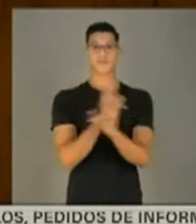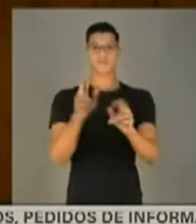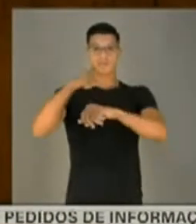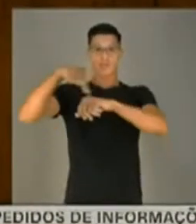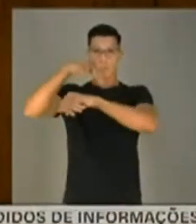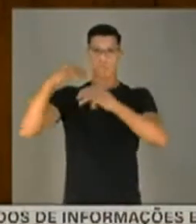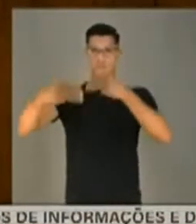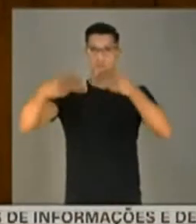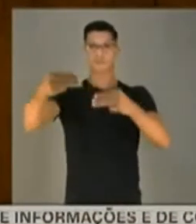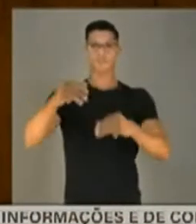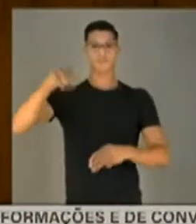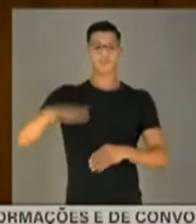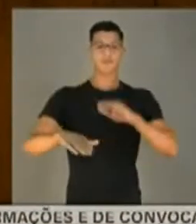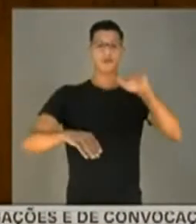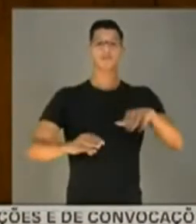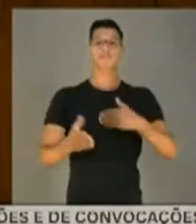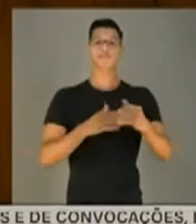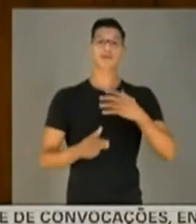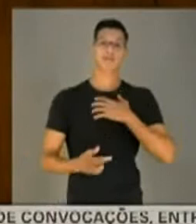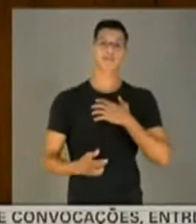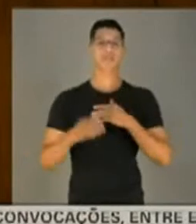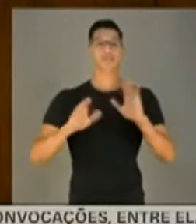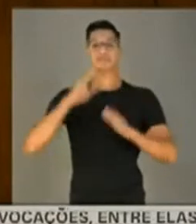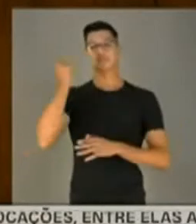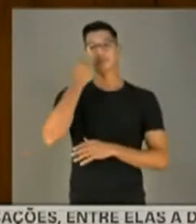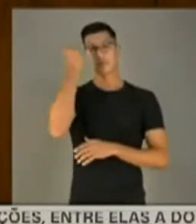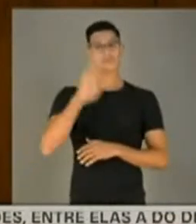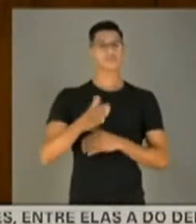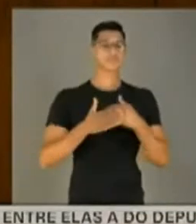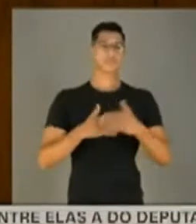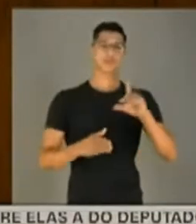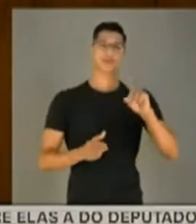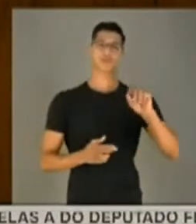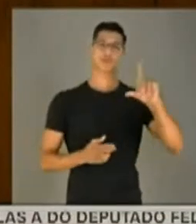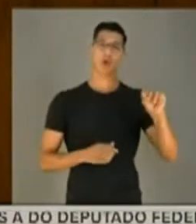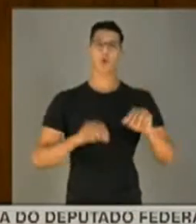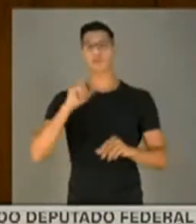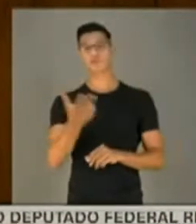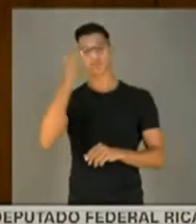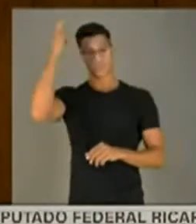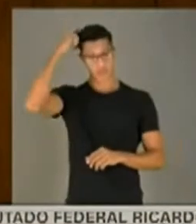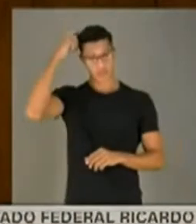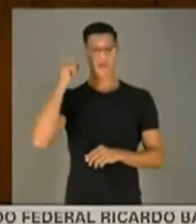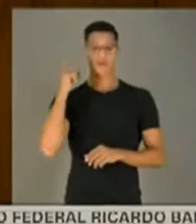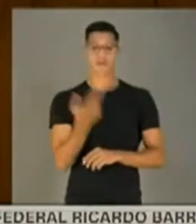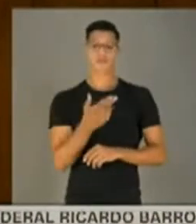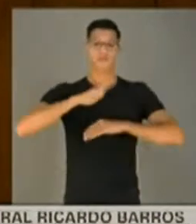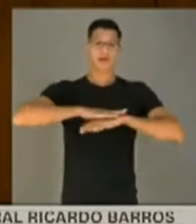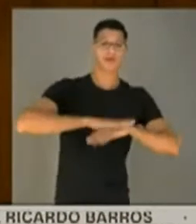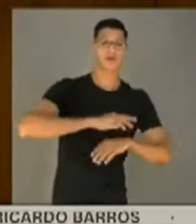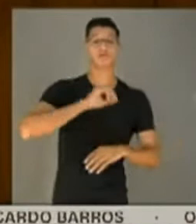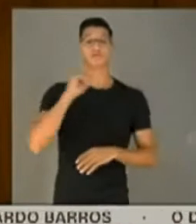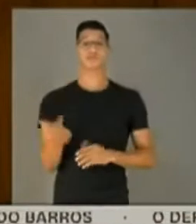Exteriores, está em quem, de qualquer forma, concorreu para agravamento. Seja título de dolo, seja título de culpa, seja título de ação,